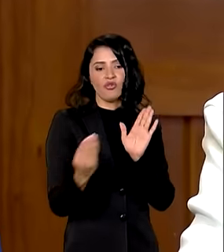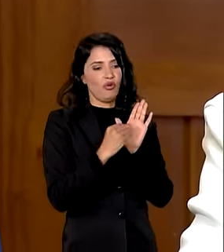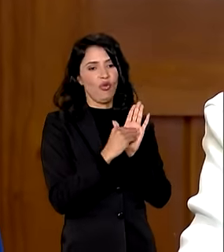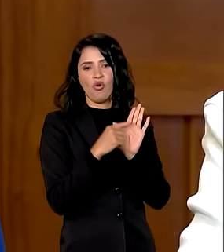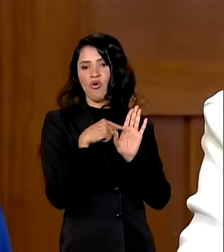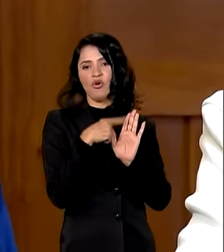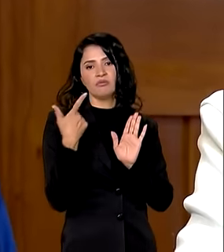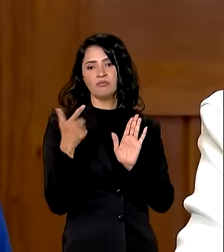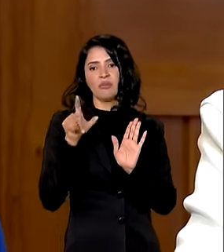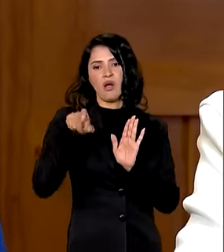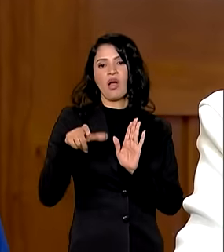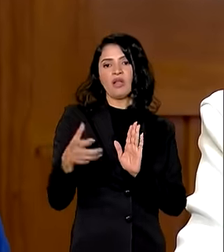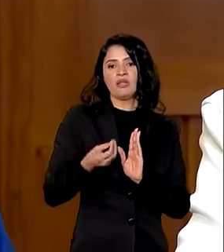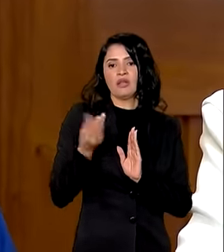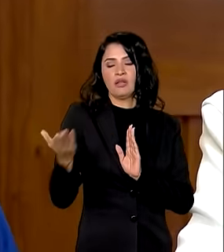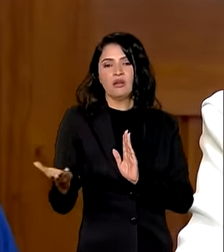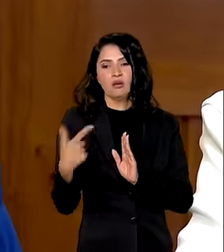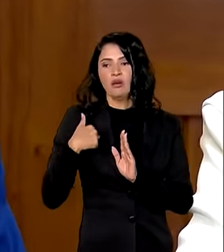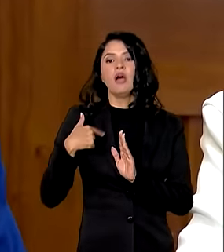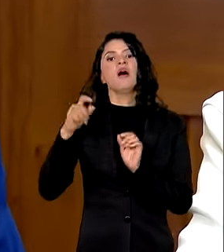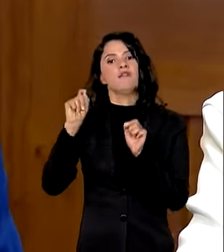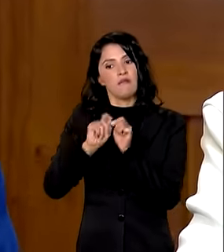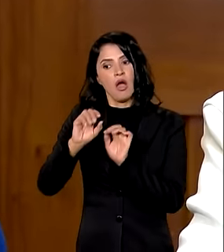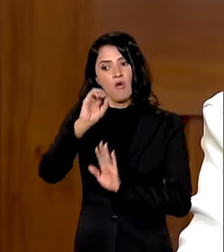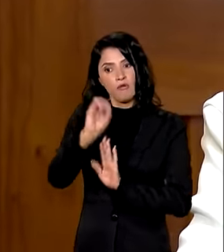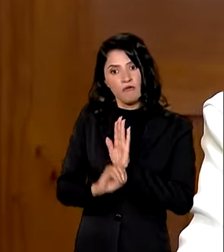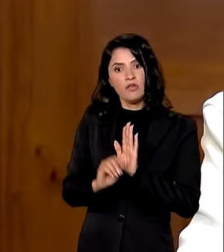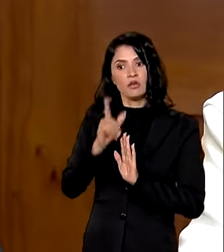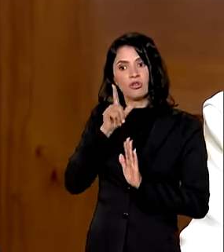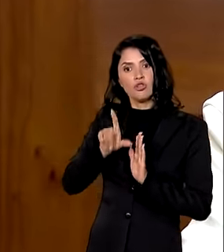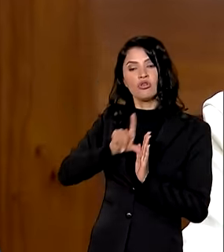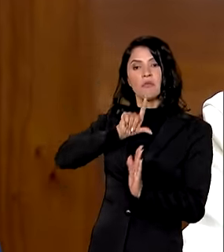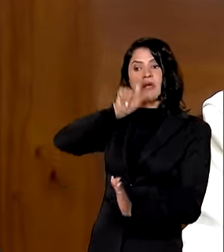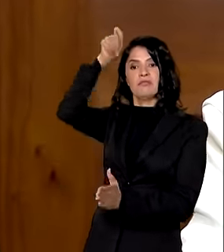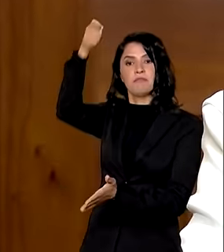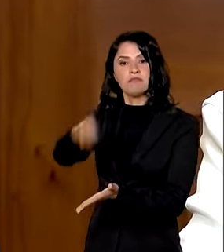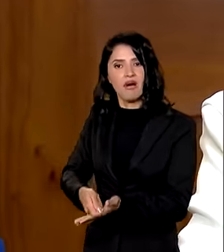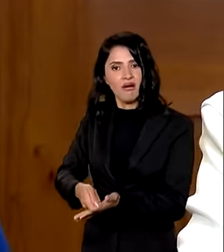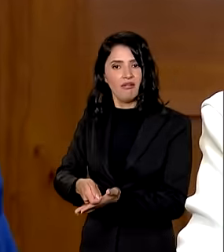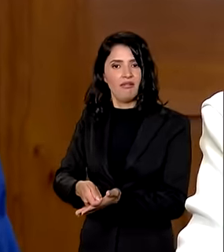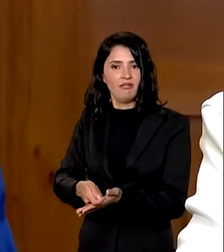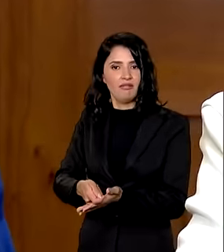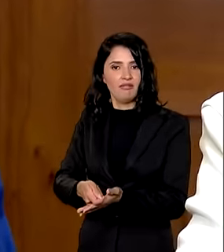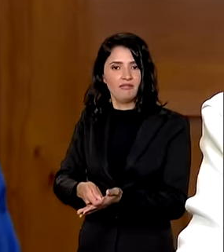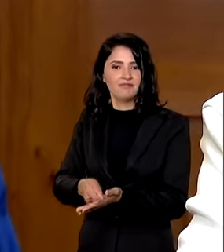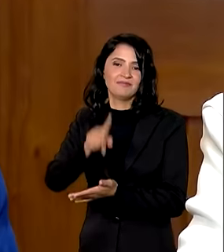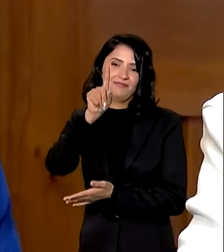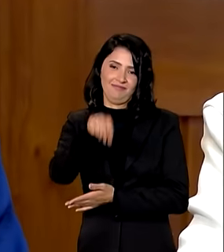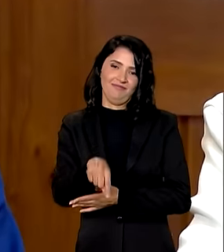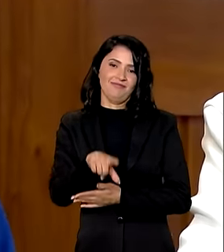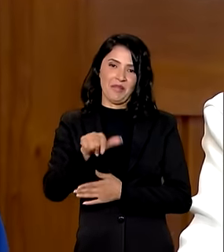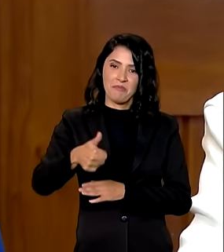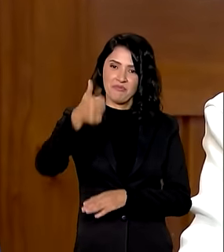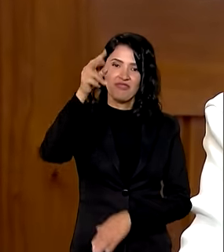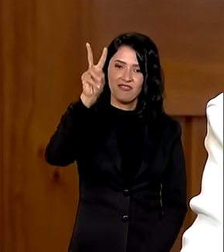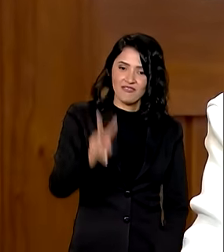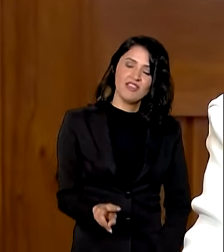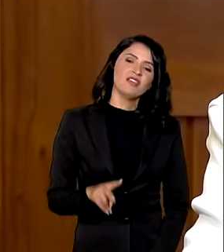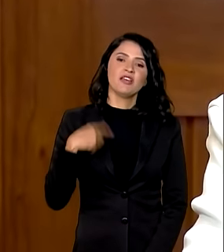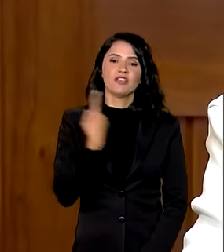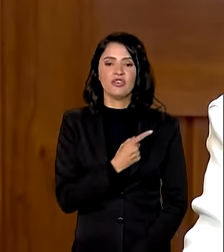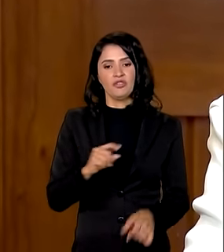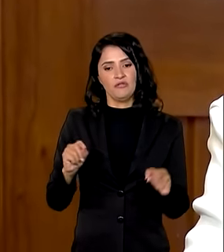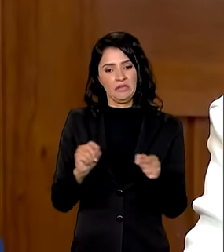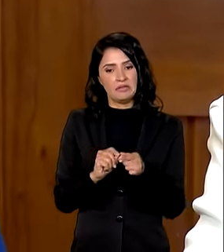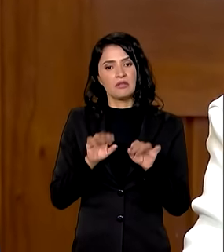e comprar a sexta básica faça um ofício para a gente que a gente adianta o dinheiro para senhor comprar a sexta básica é isso na verdade é a primeira vez que nós estamos fazendo